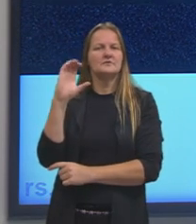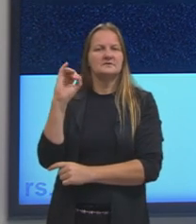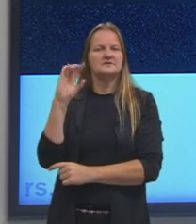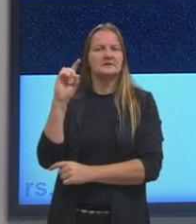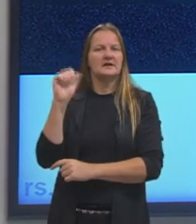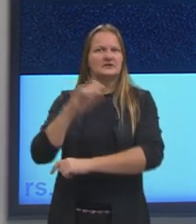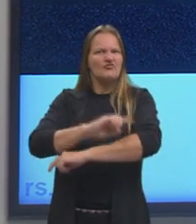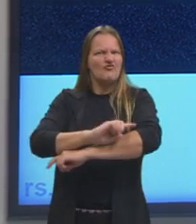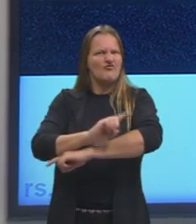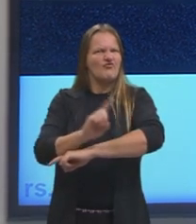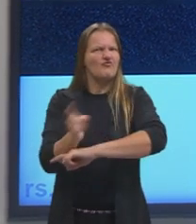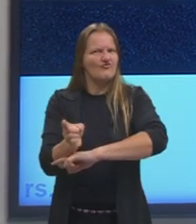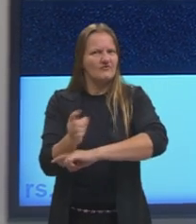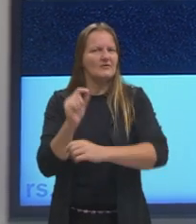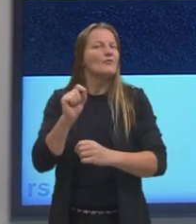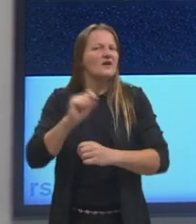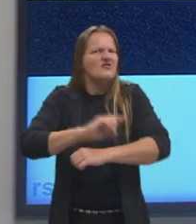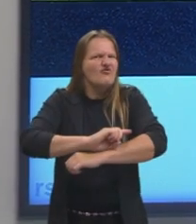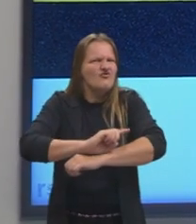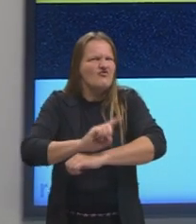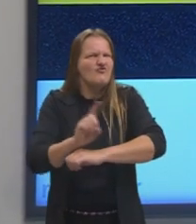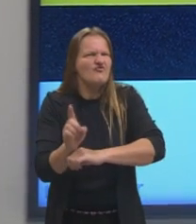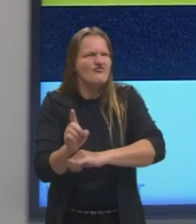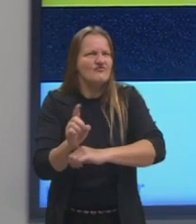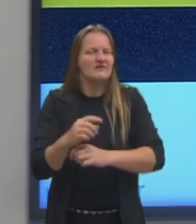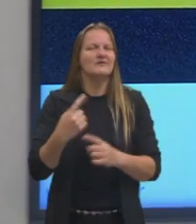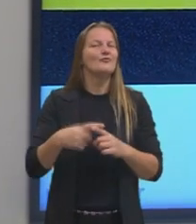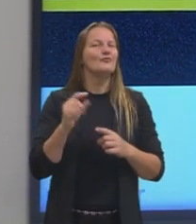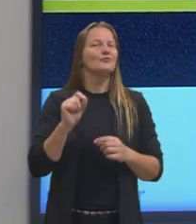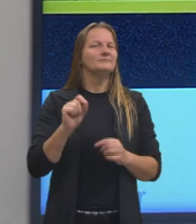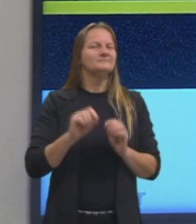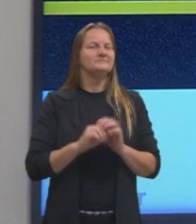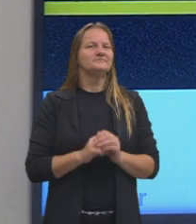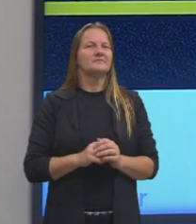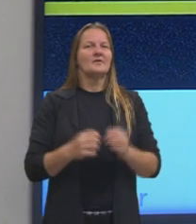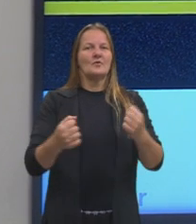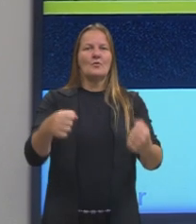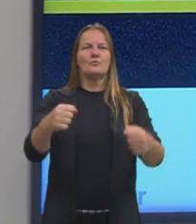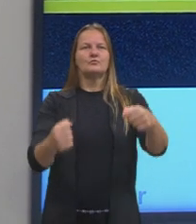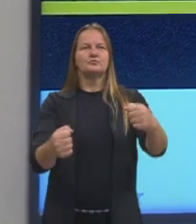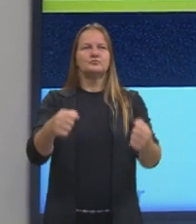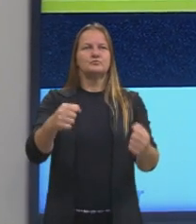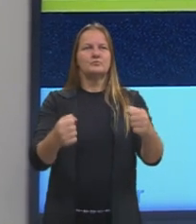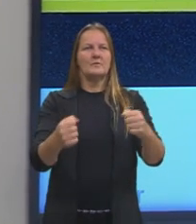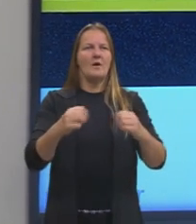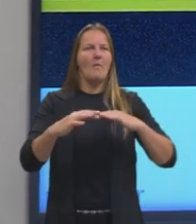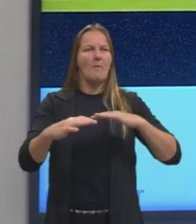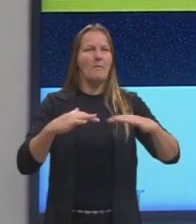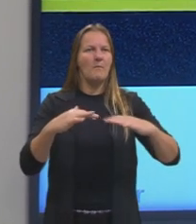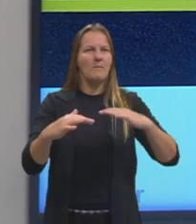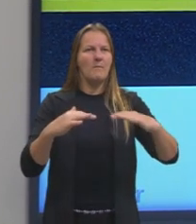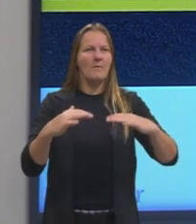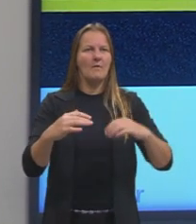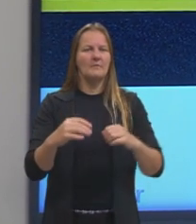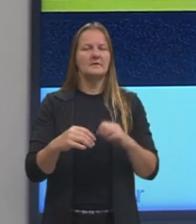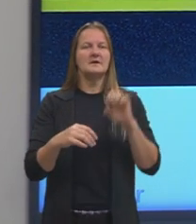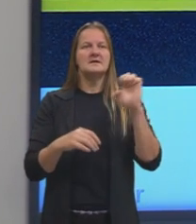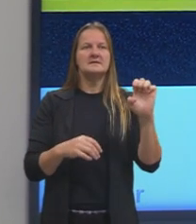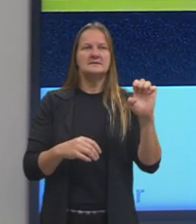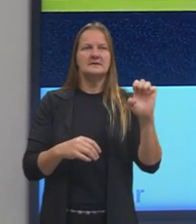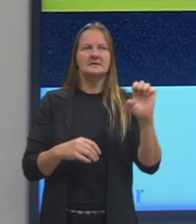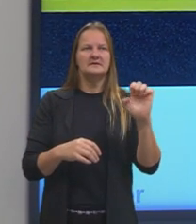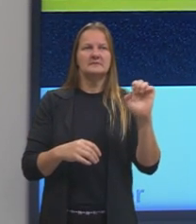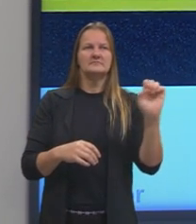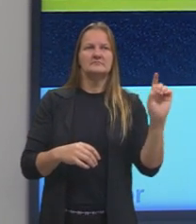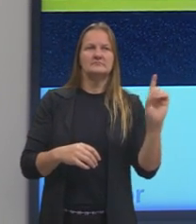trabalhando, para entender o que é velocidade. Aqui a gente tem um carro, ele está em movimento, né? Da esquerda para a direita.